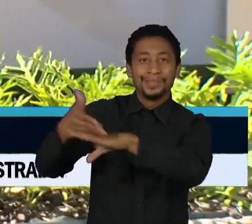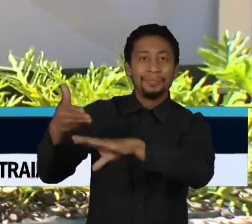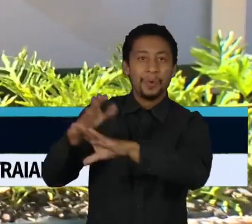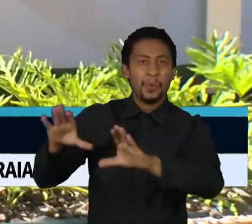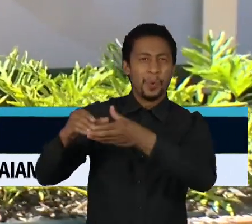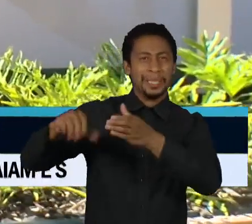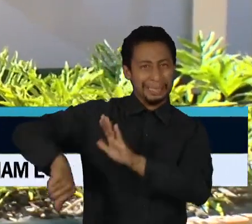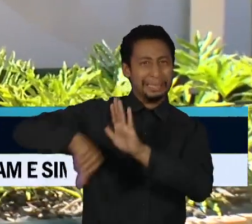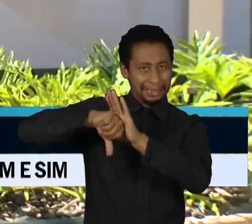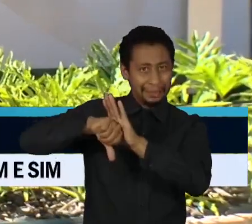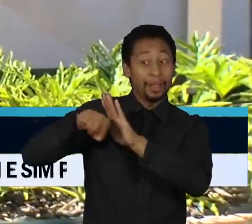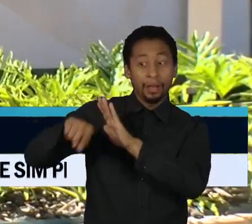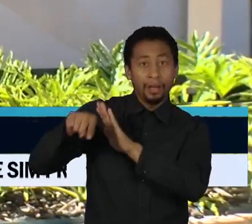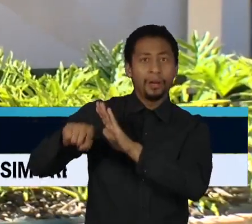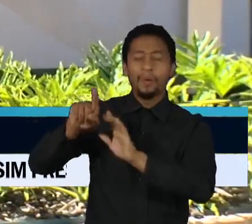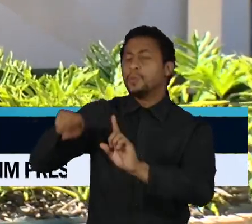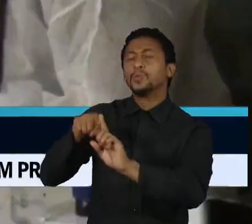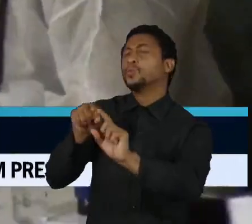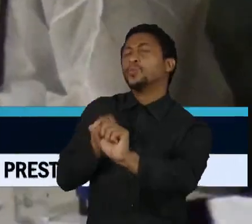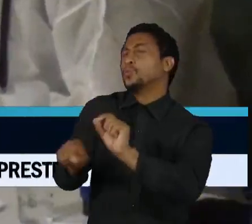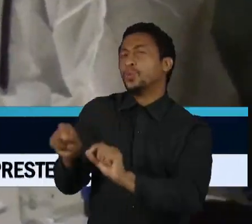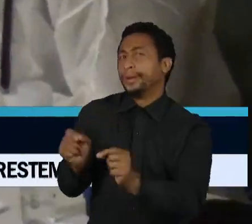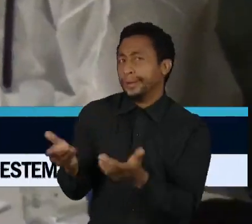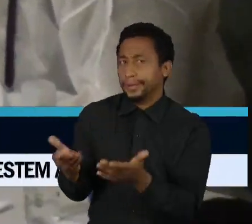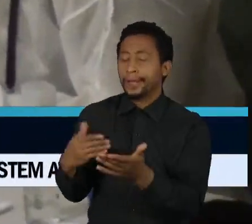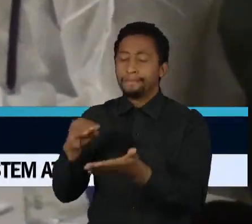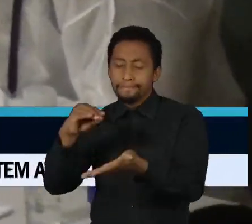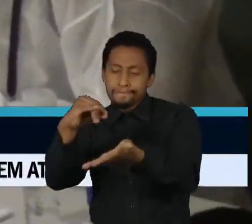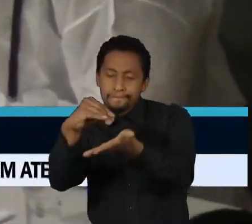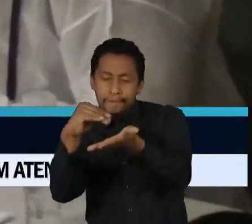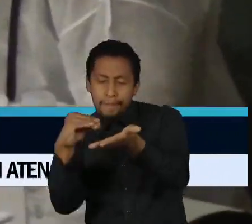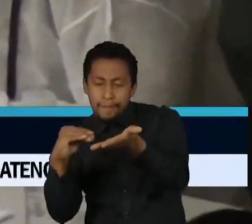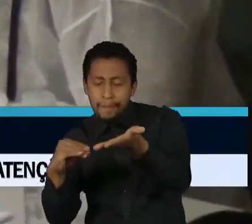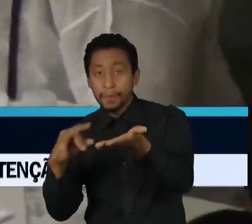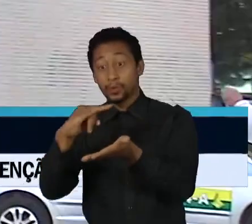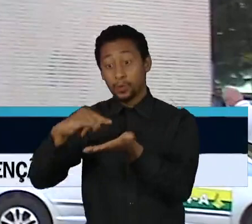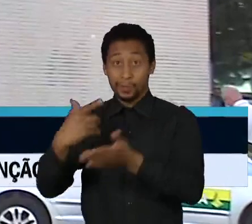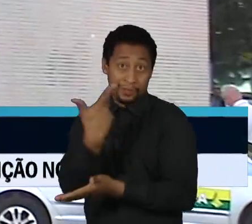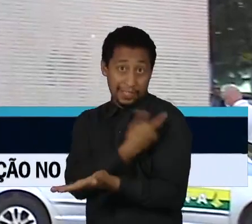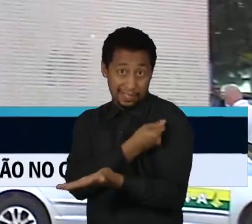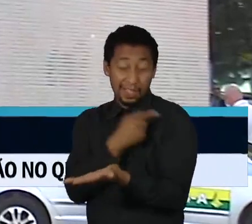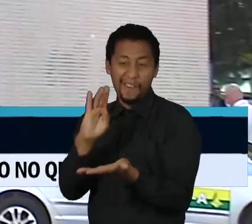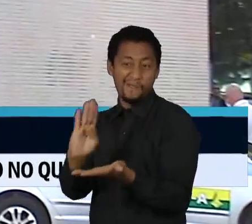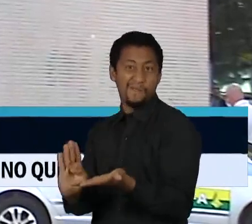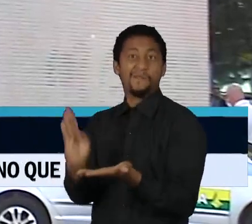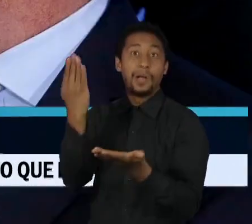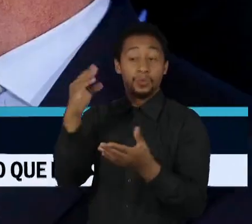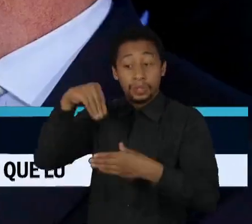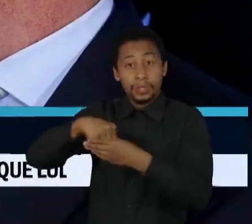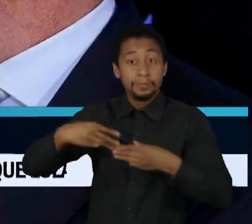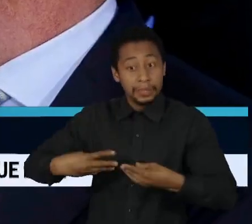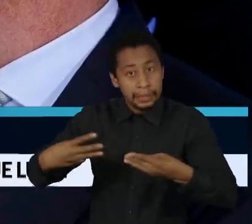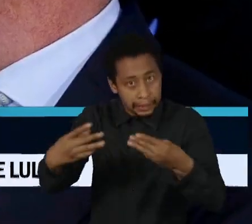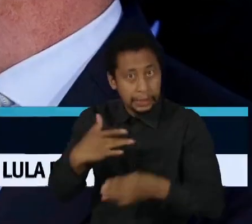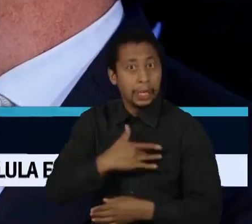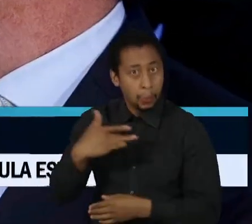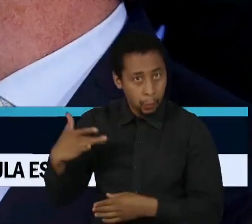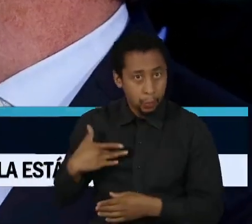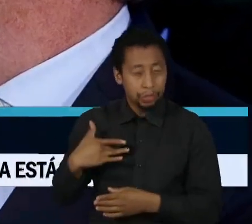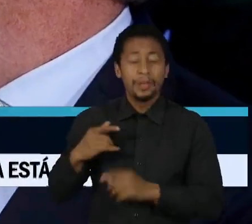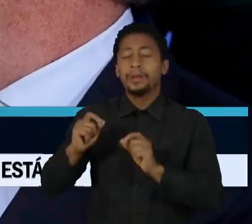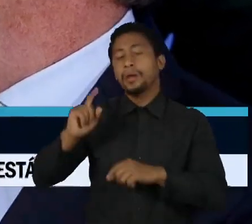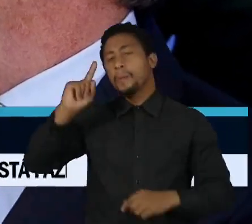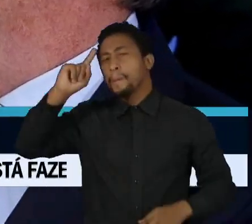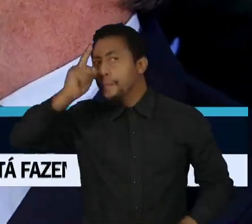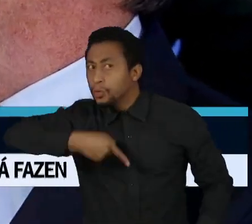criminosa que tinha como objetivo fraudar os registros de vacinação do Ministério da Saúde. O mandante dos